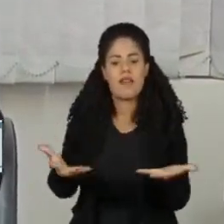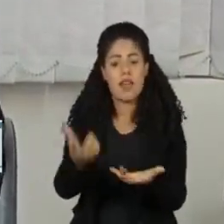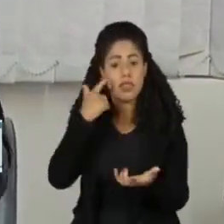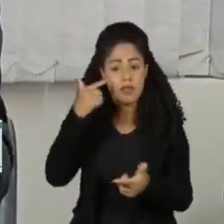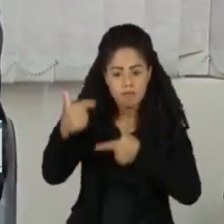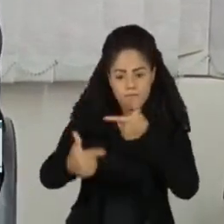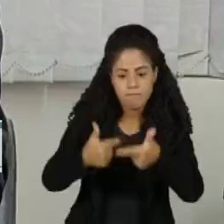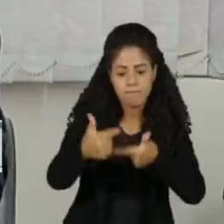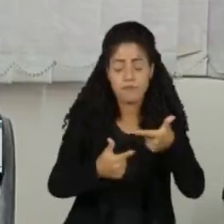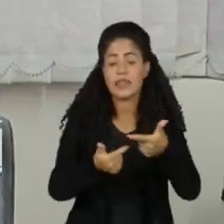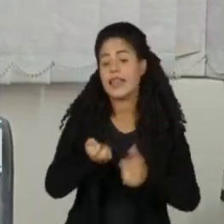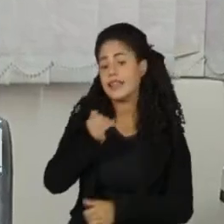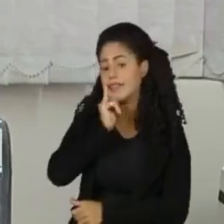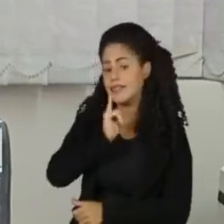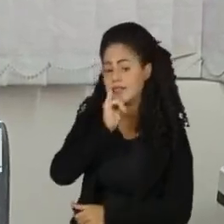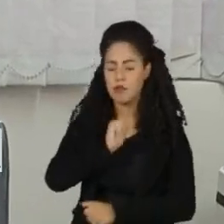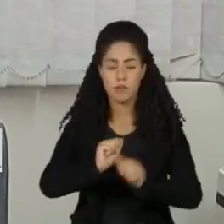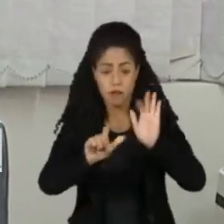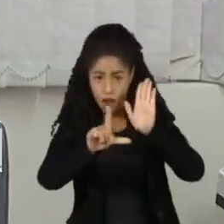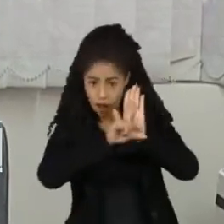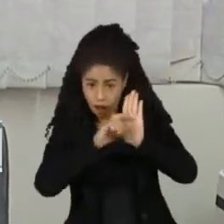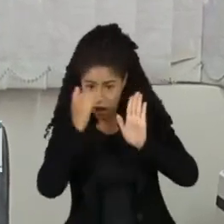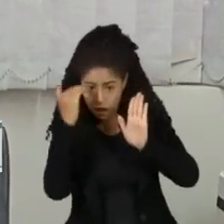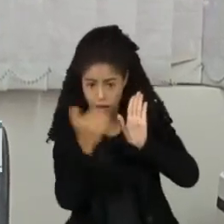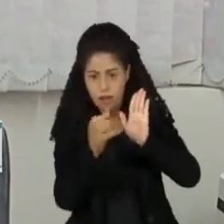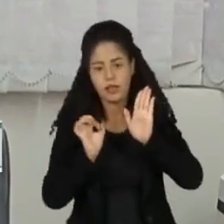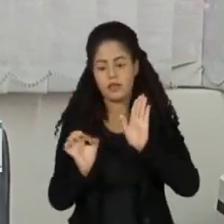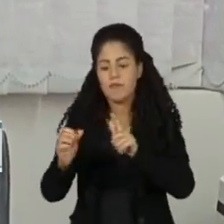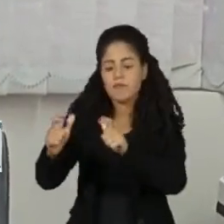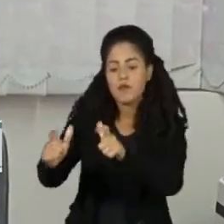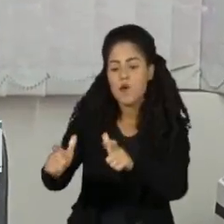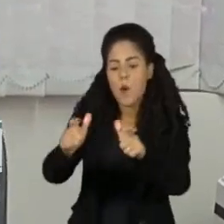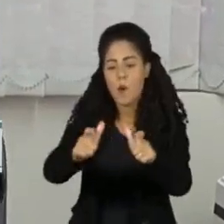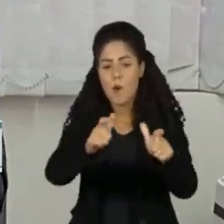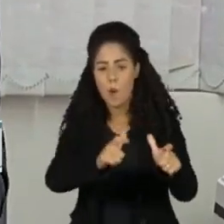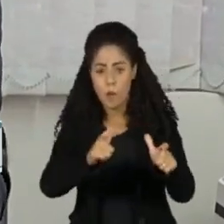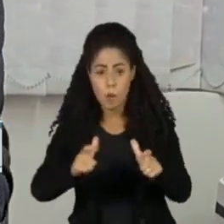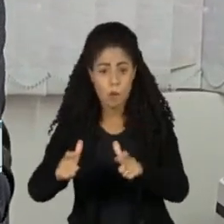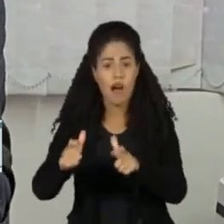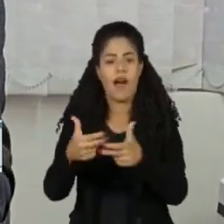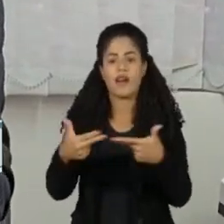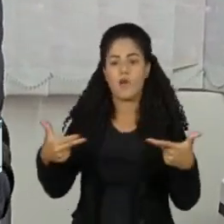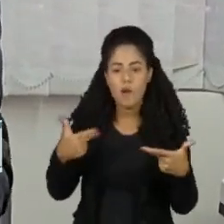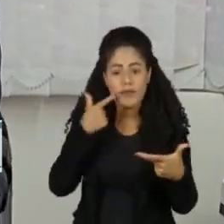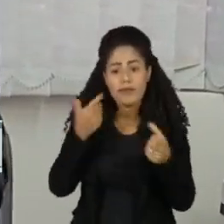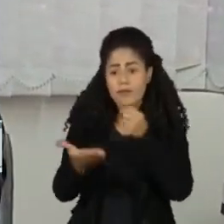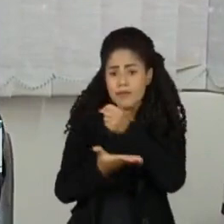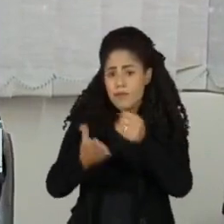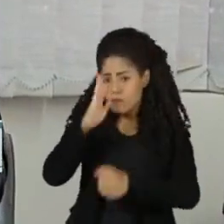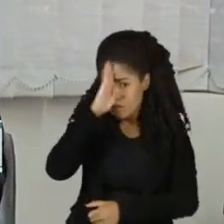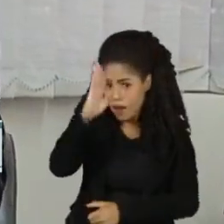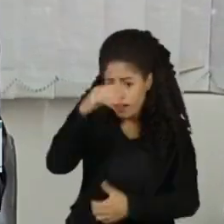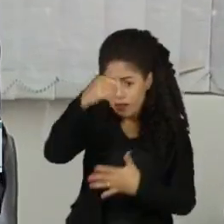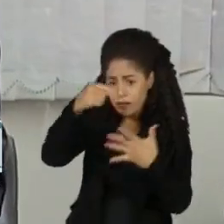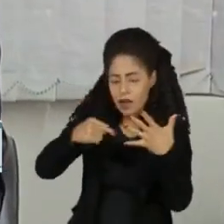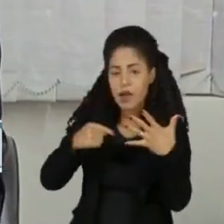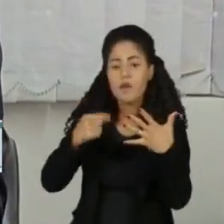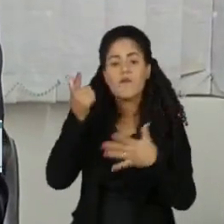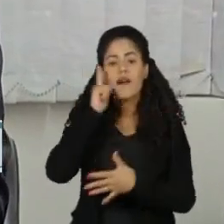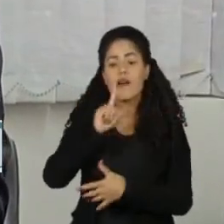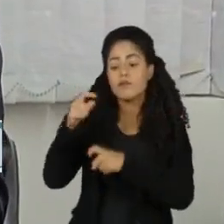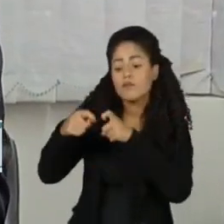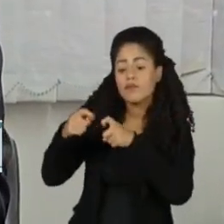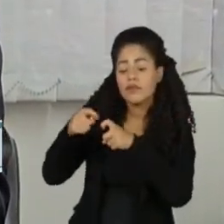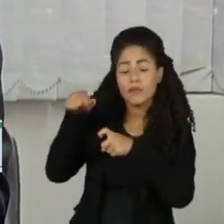trabalho, como, por exemplo, leitos, laboratórios, condições mínimas necessárias para que o médico consiga